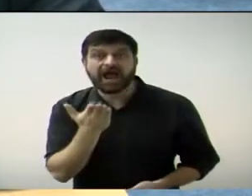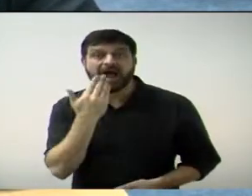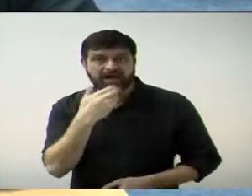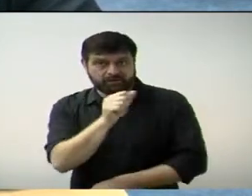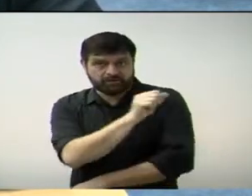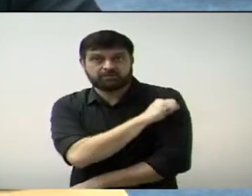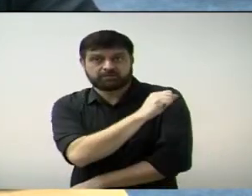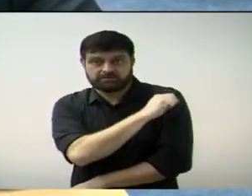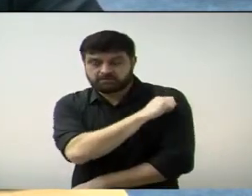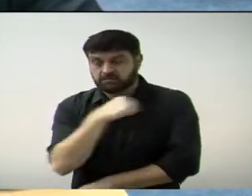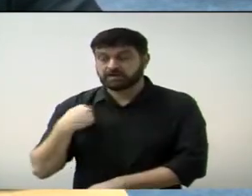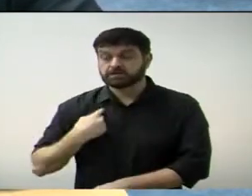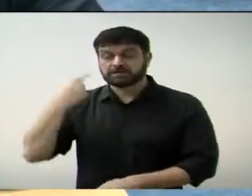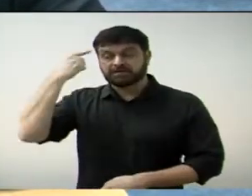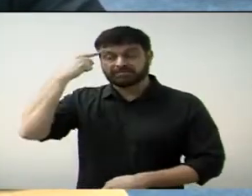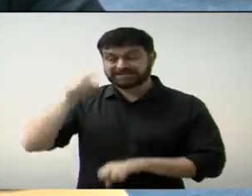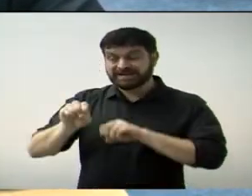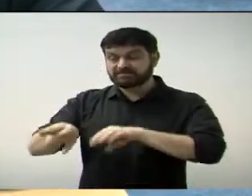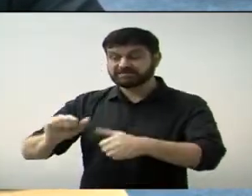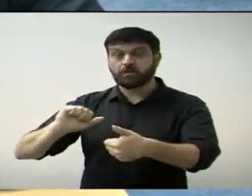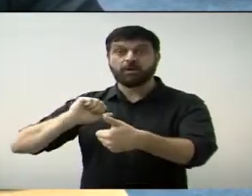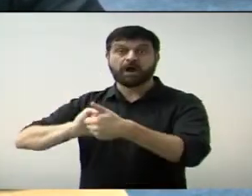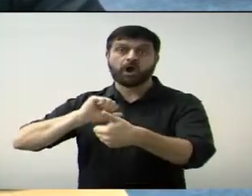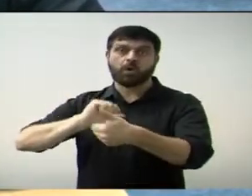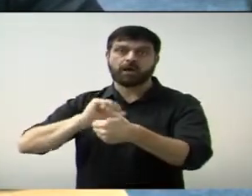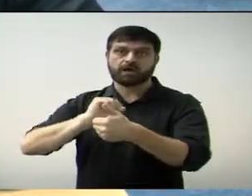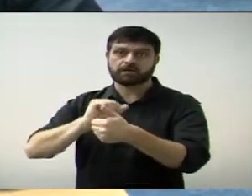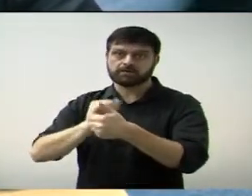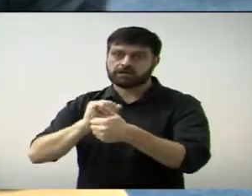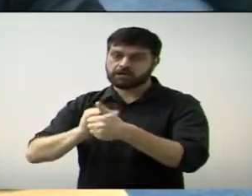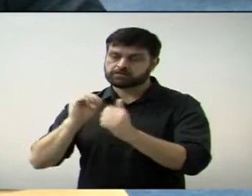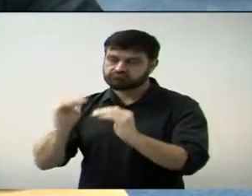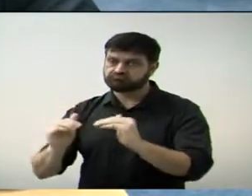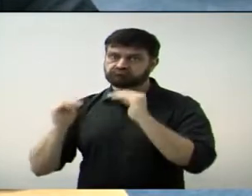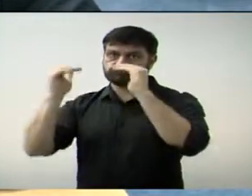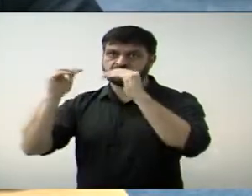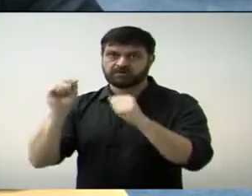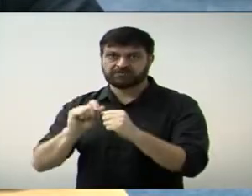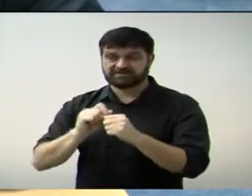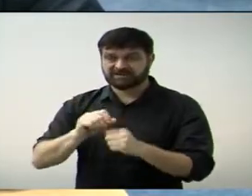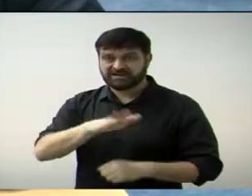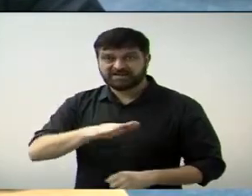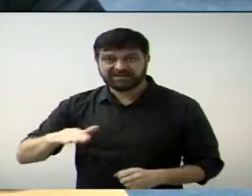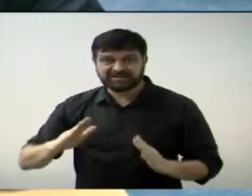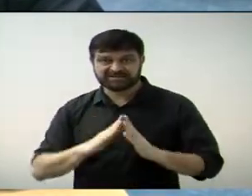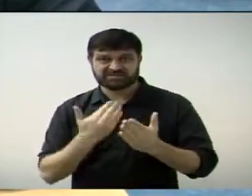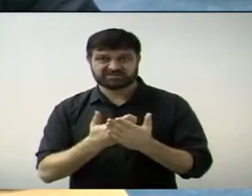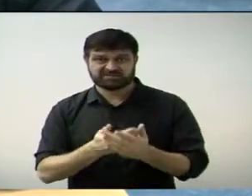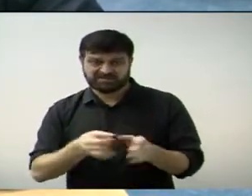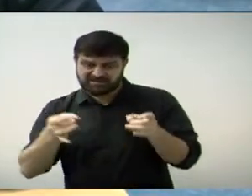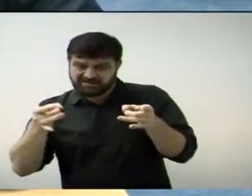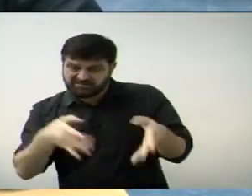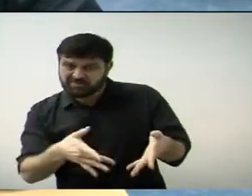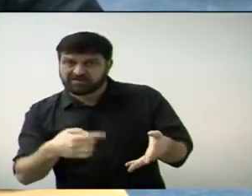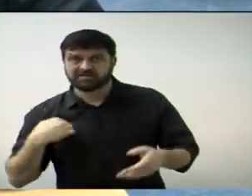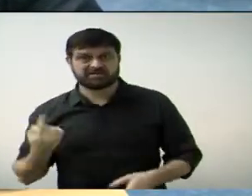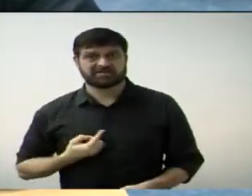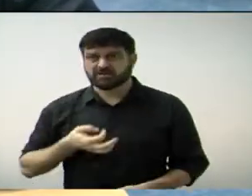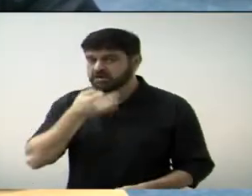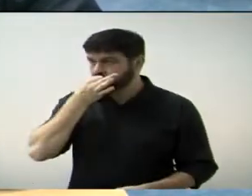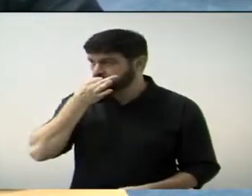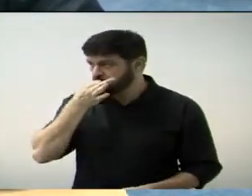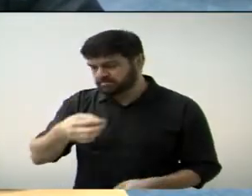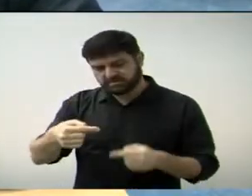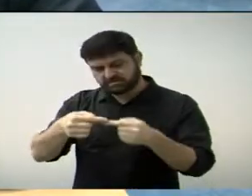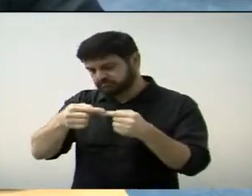temos que pensar em dar qualidade e não diminuir para deixar que as nossas crianças deixem de estudar. Então, infelizmente, deixar aqui